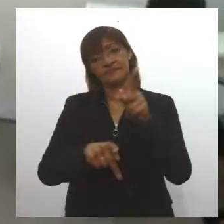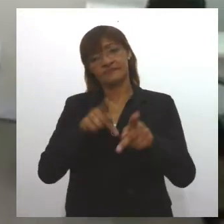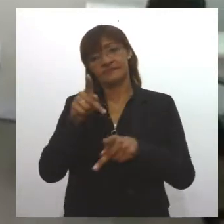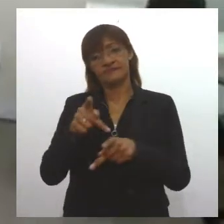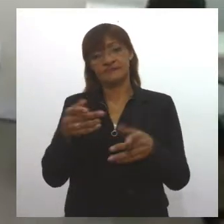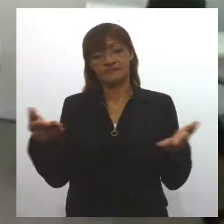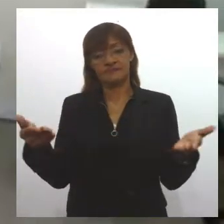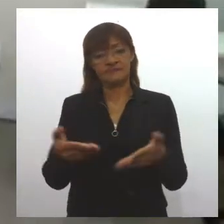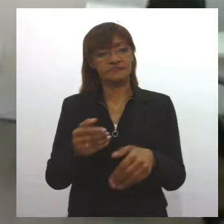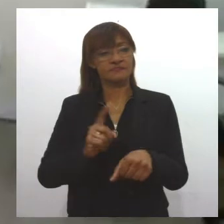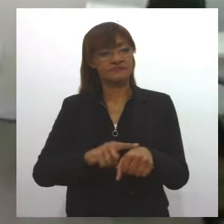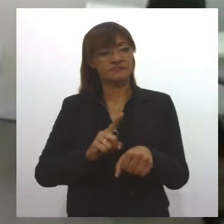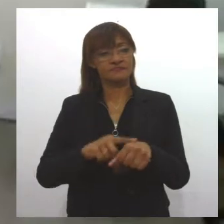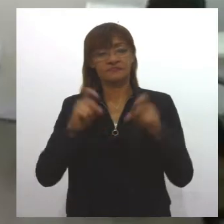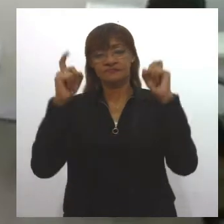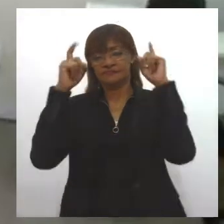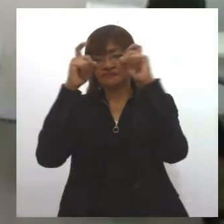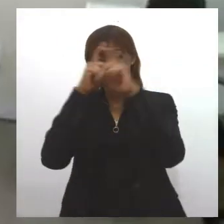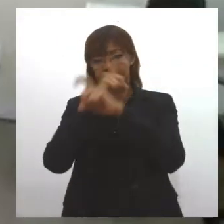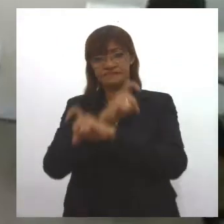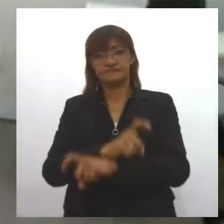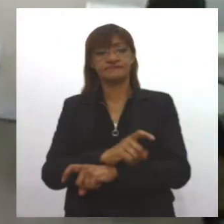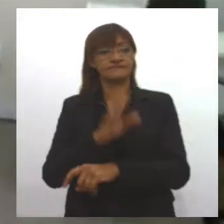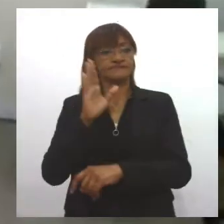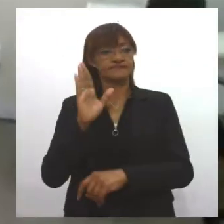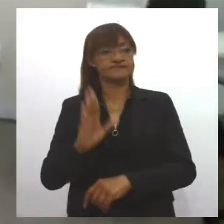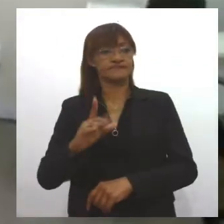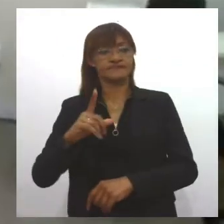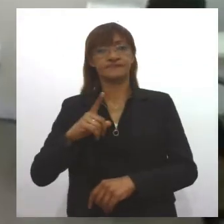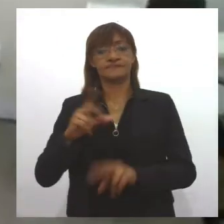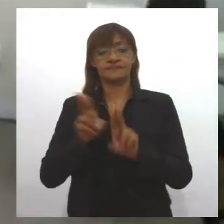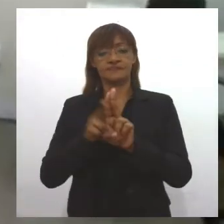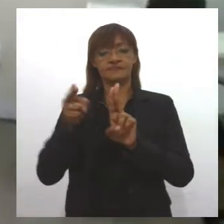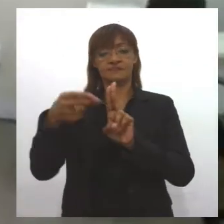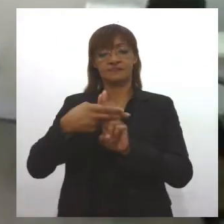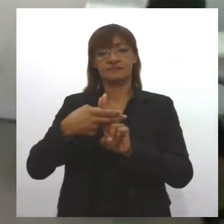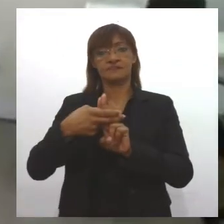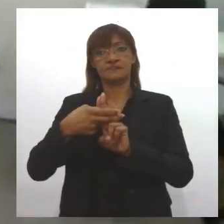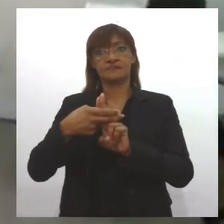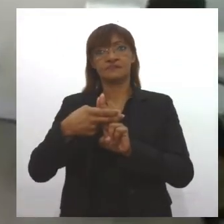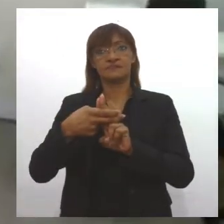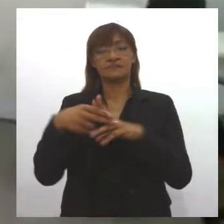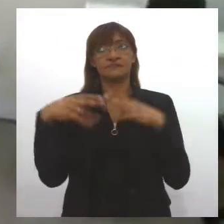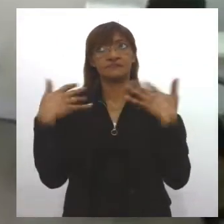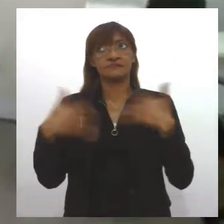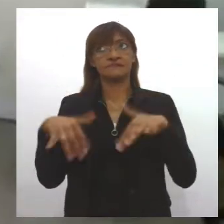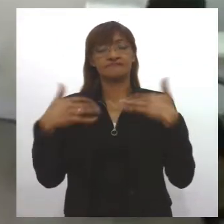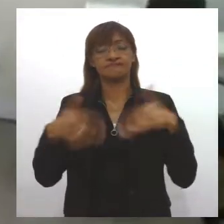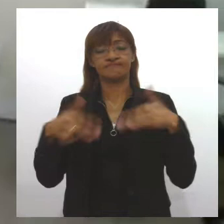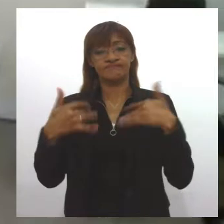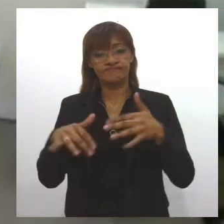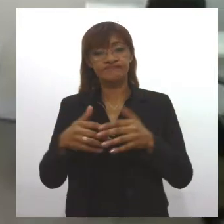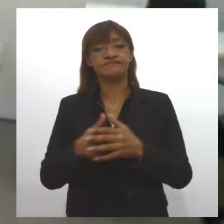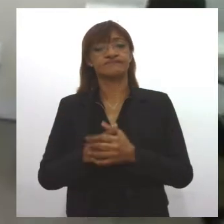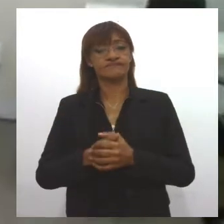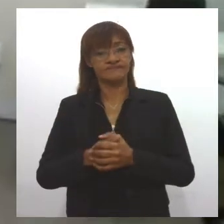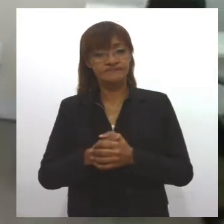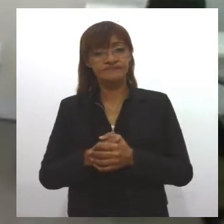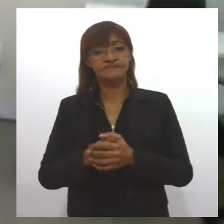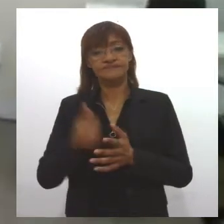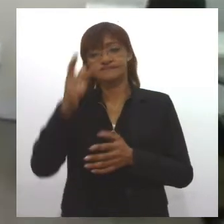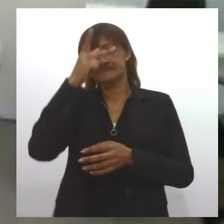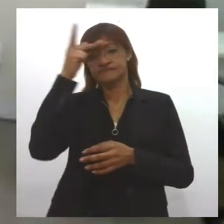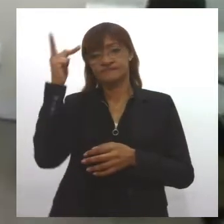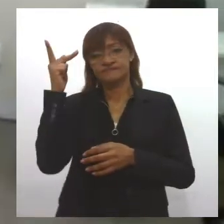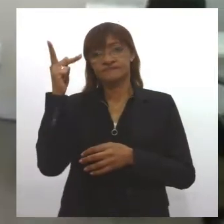nesse momento de pandemia, em que o Sistema Único de Saúde, o SUS, já se encontra bastante sobrecarregado, atendendo aos pacientes com